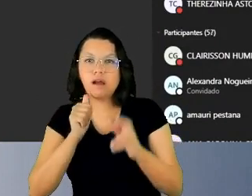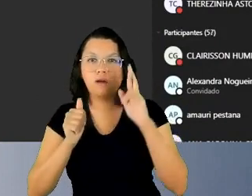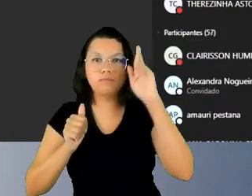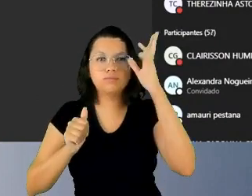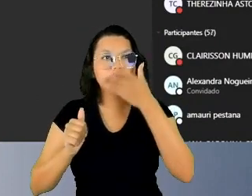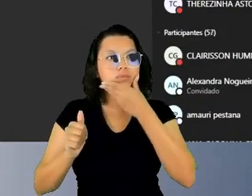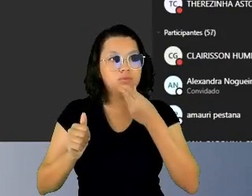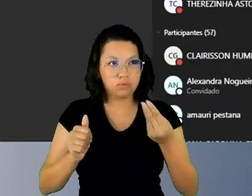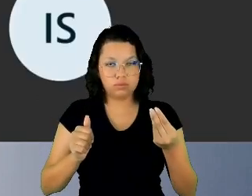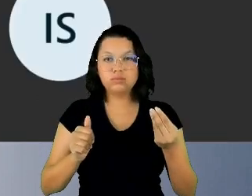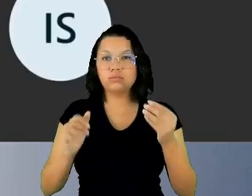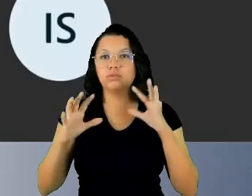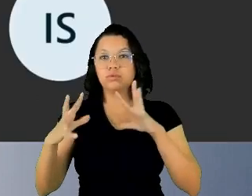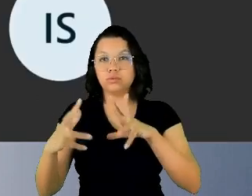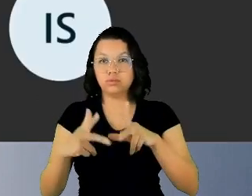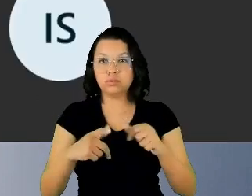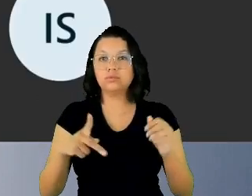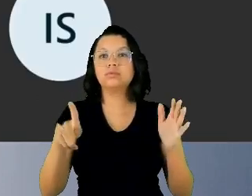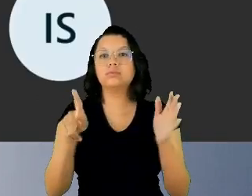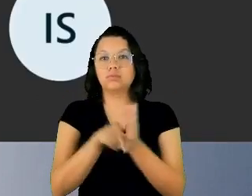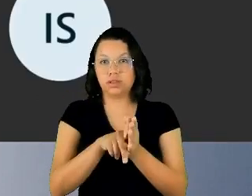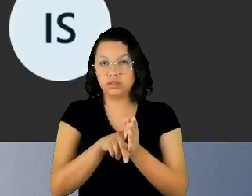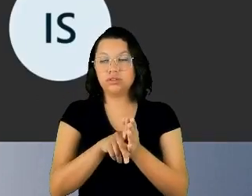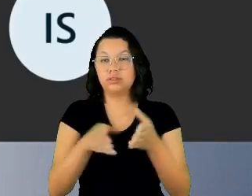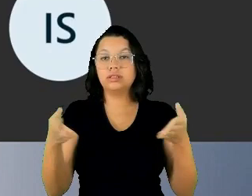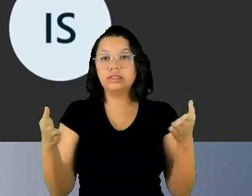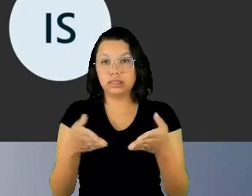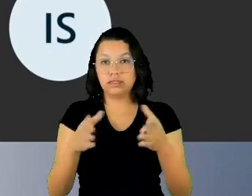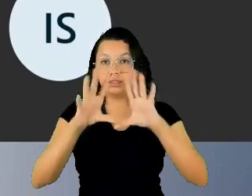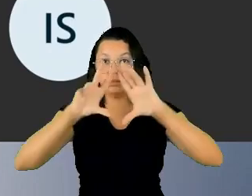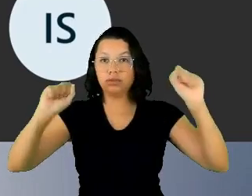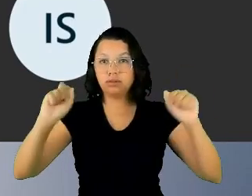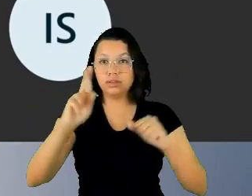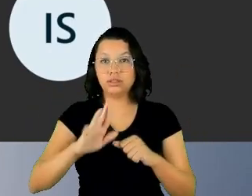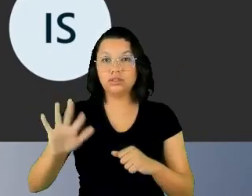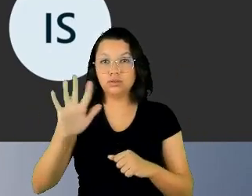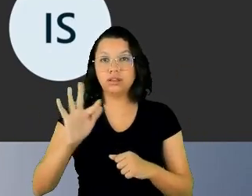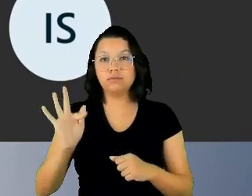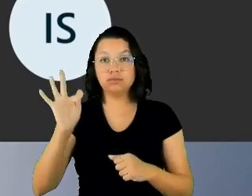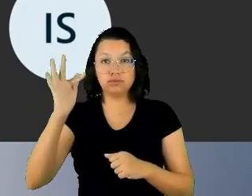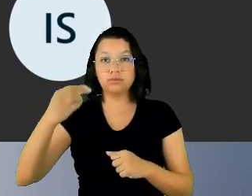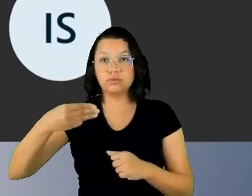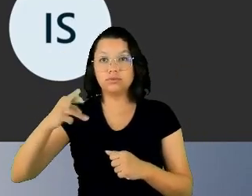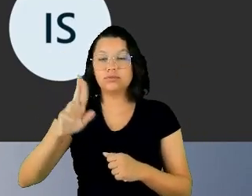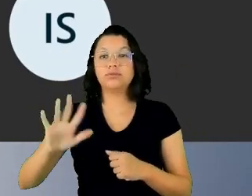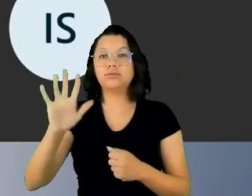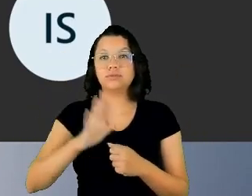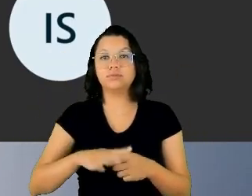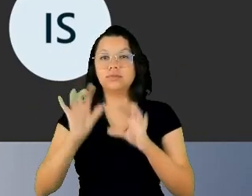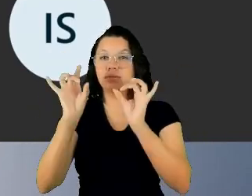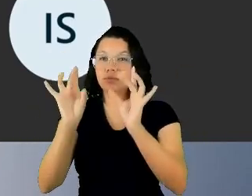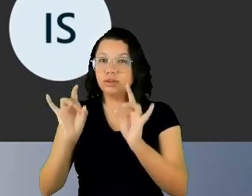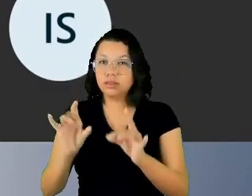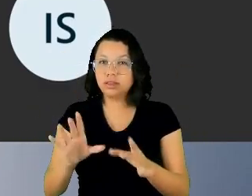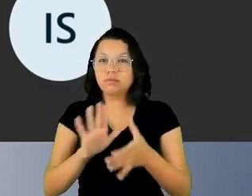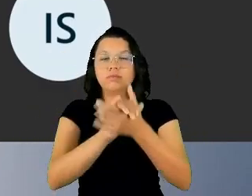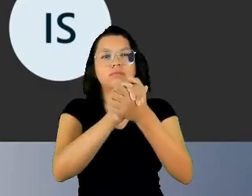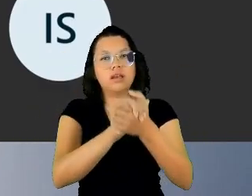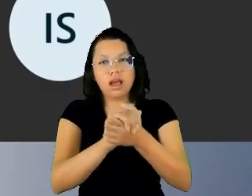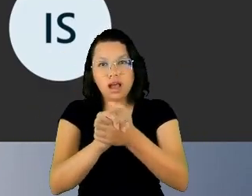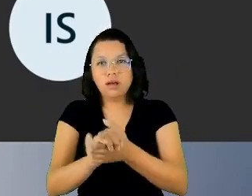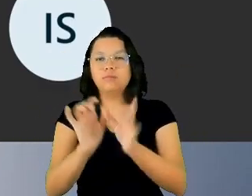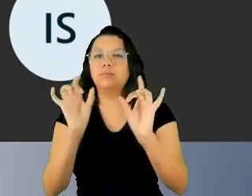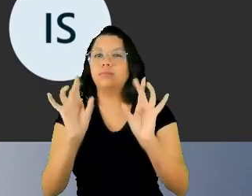aqueles que compõem o Tribunal Regional Federal da Terceira Região, especialmente, eu dirijo uma saudação especial